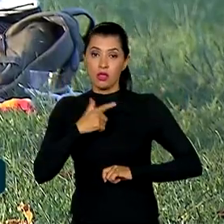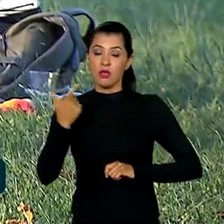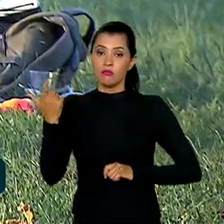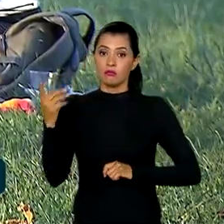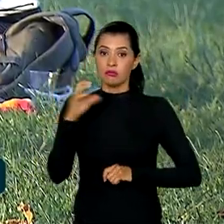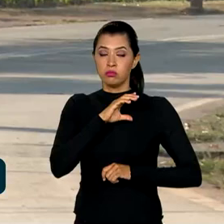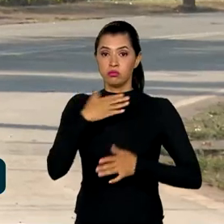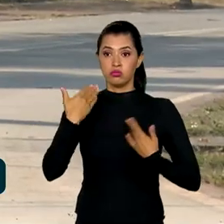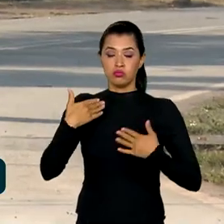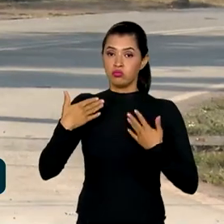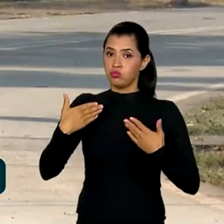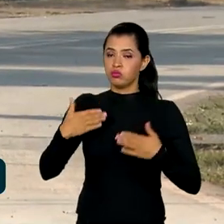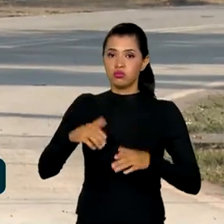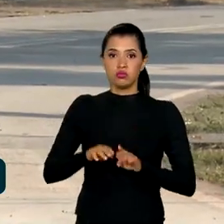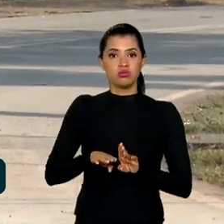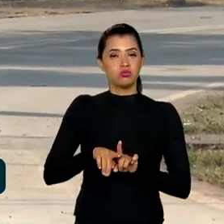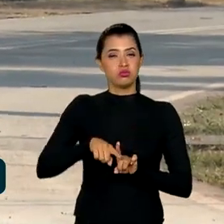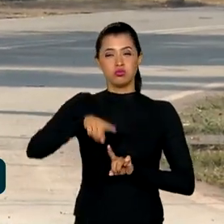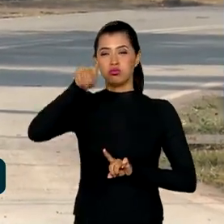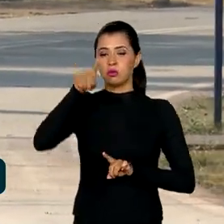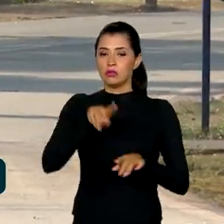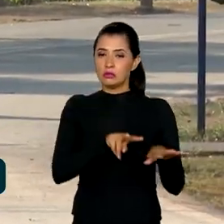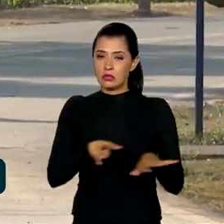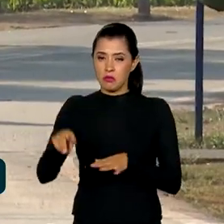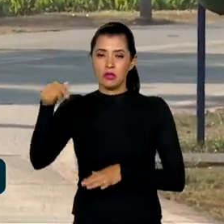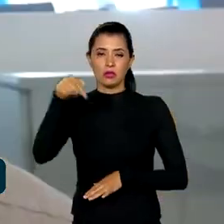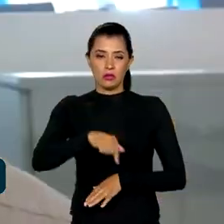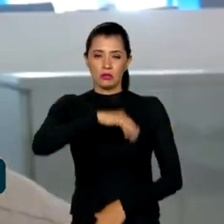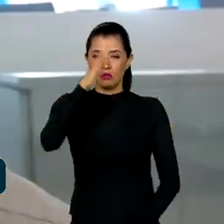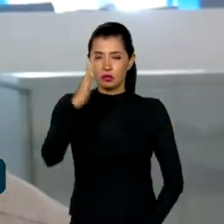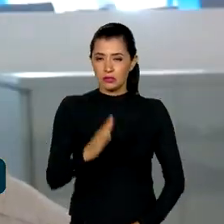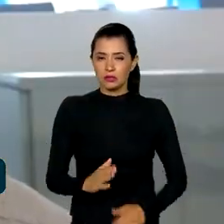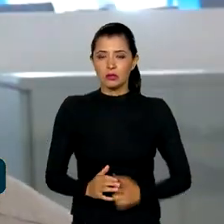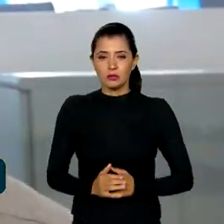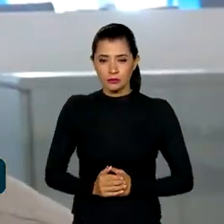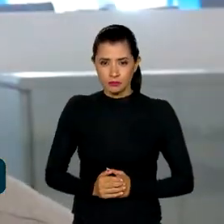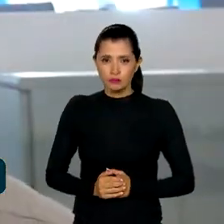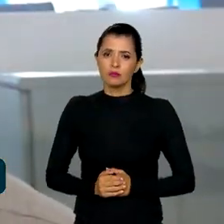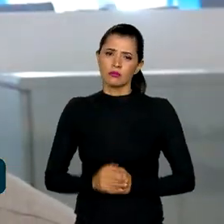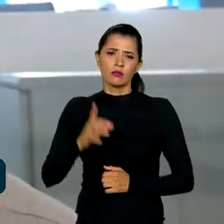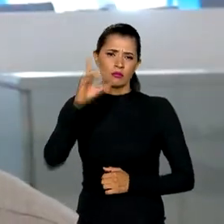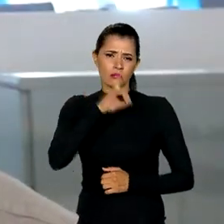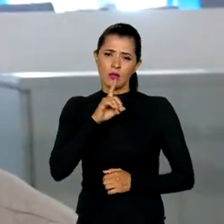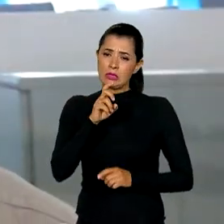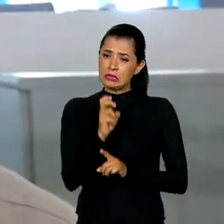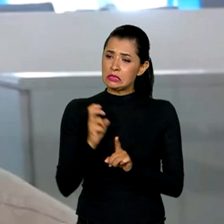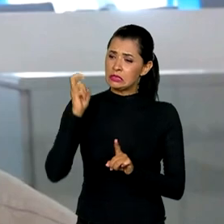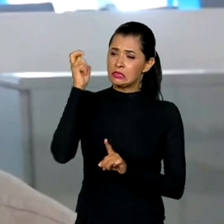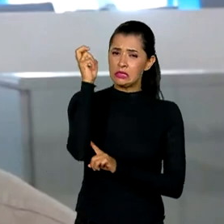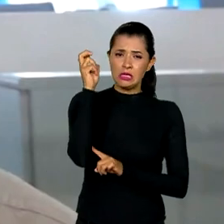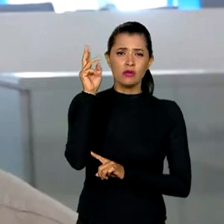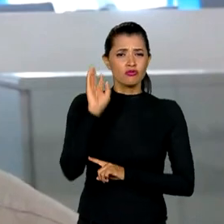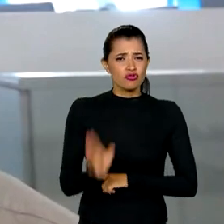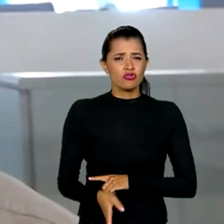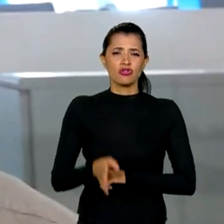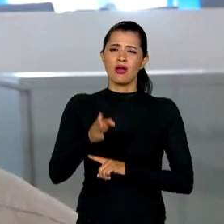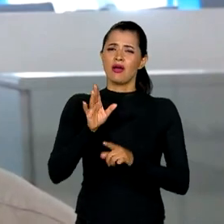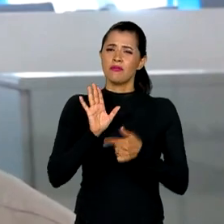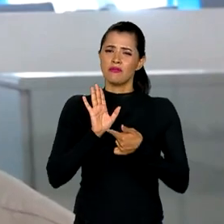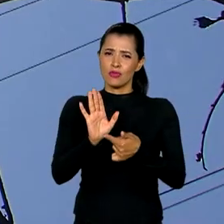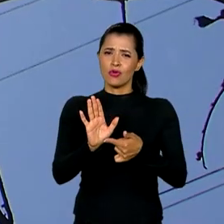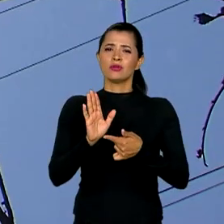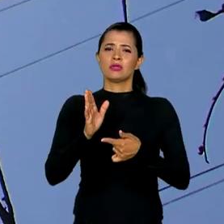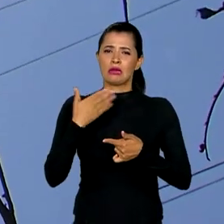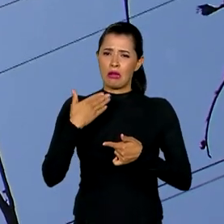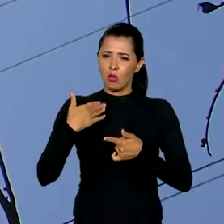onda de calor ao longo dessa semana no Brasil. No mínimo 5 graus acima da média, ela já caracteriza uma onda